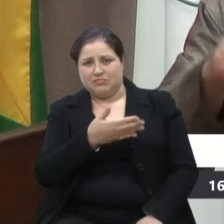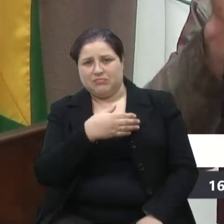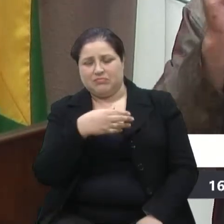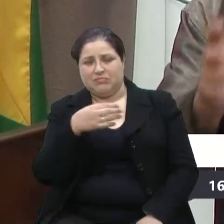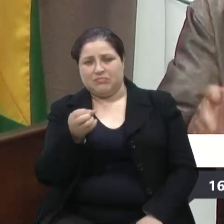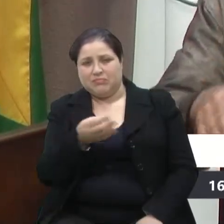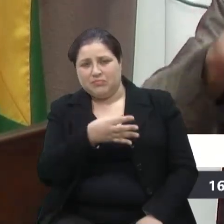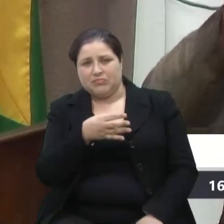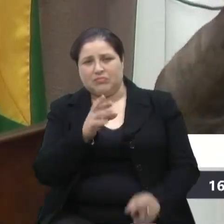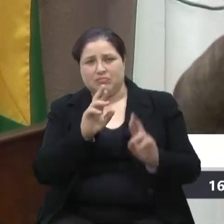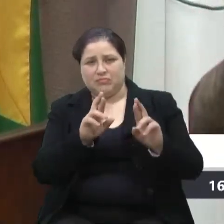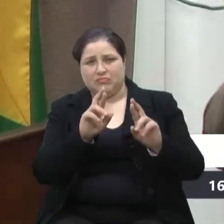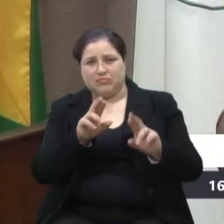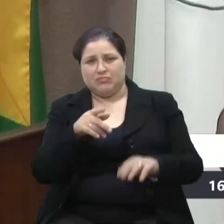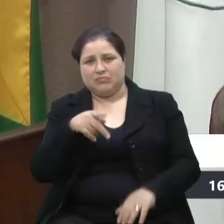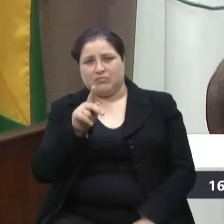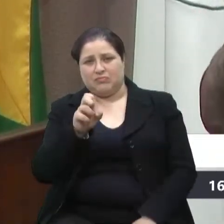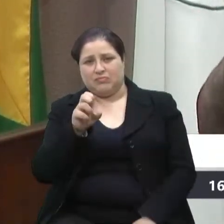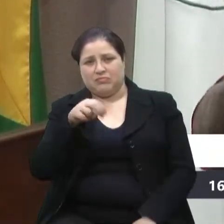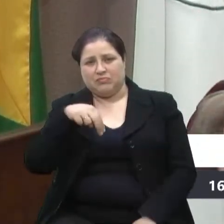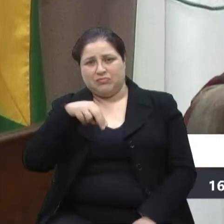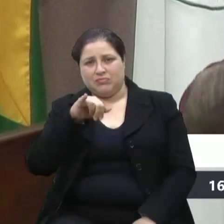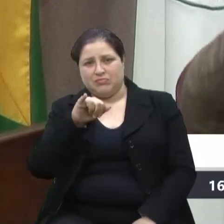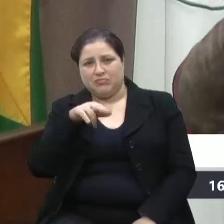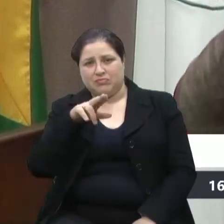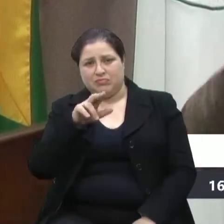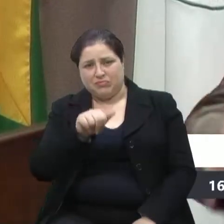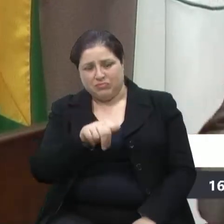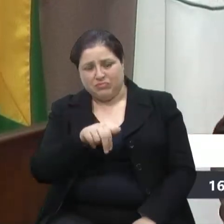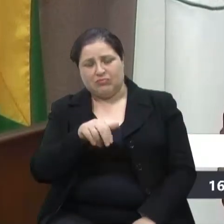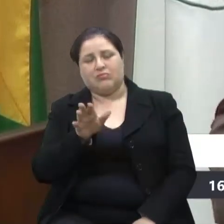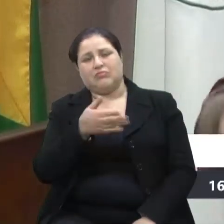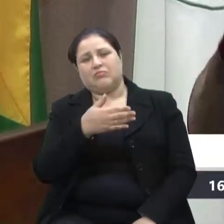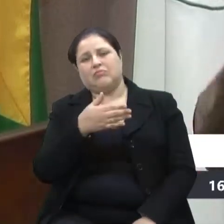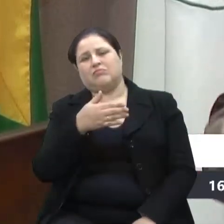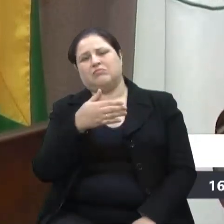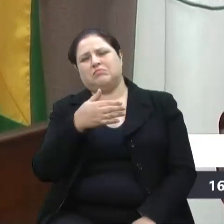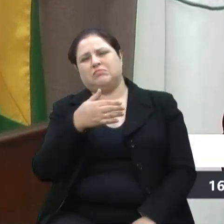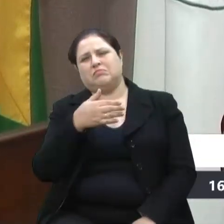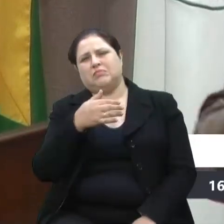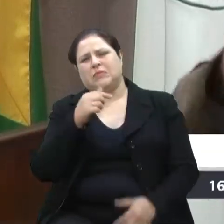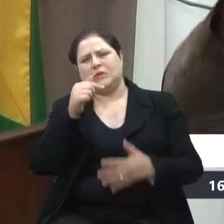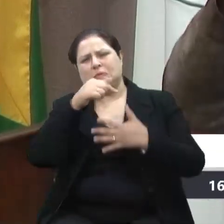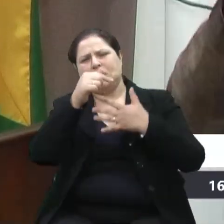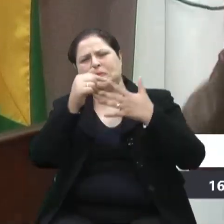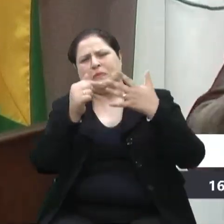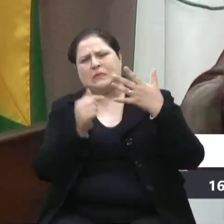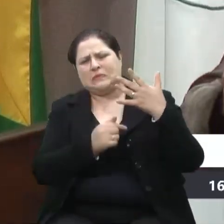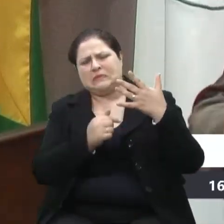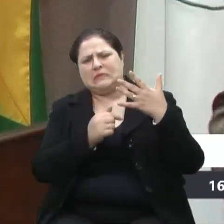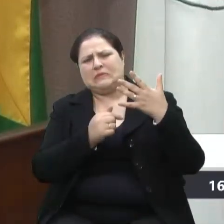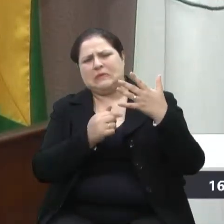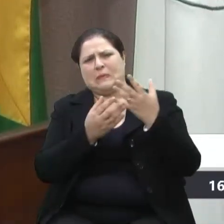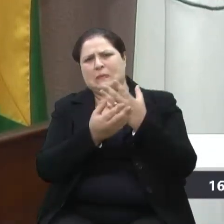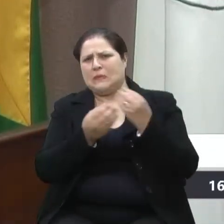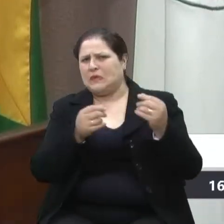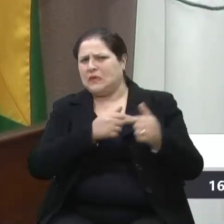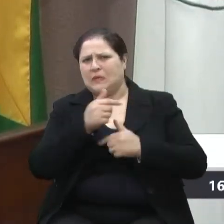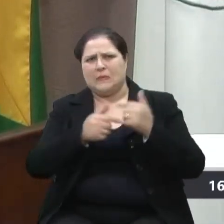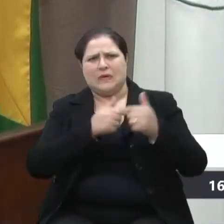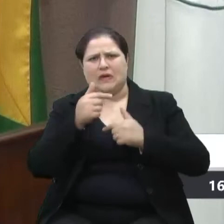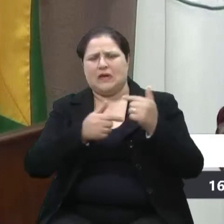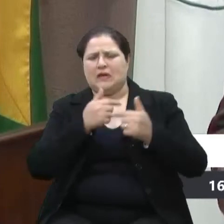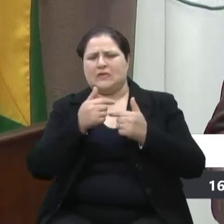Esperança, tem Quênio, tem Parque dos Pinhais, tem Pinho Verde, tem Paraíso do Cristal, tem Alto de Galópolis, tem muito trabalho para o urbanismo.